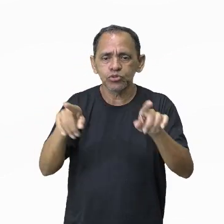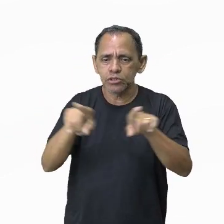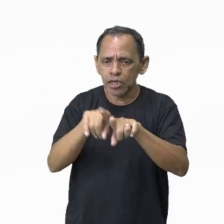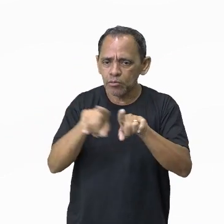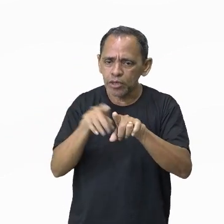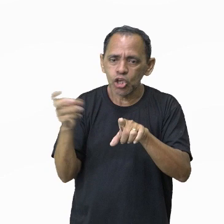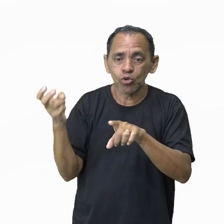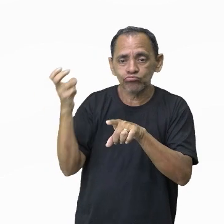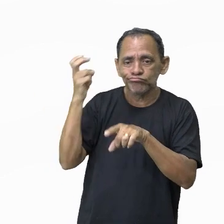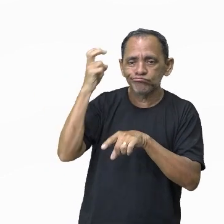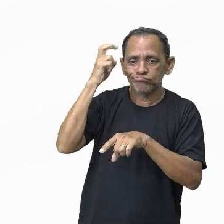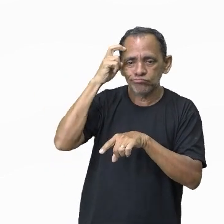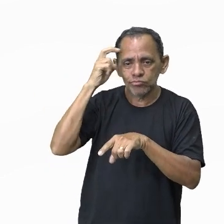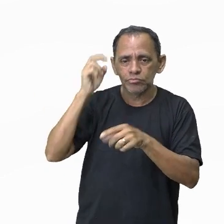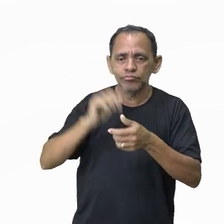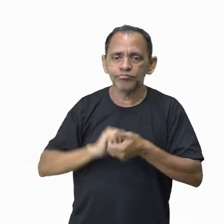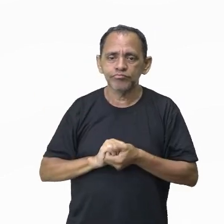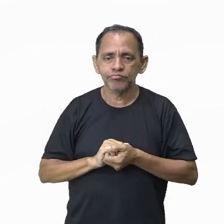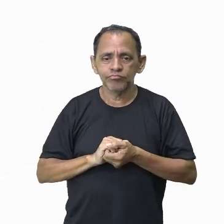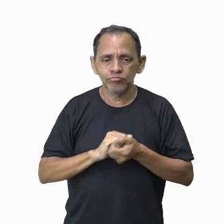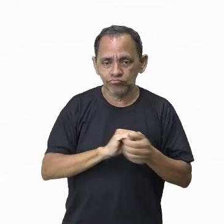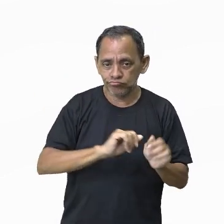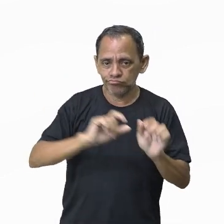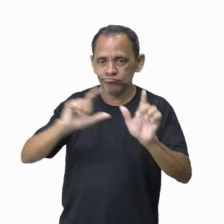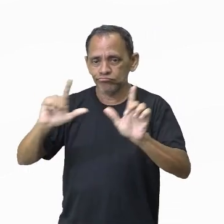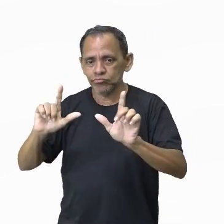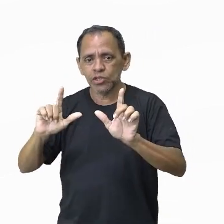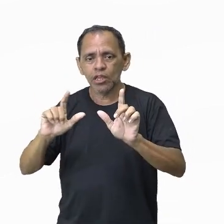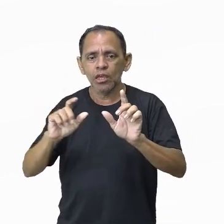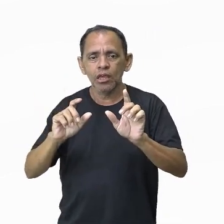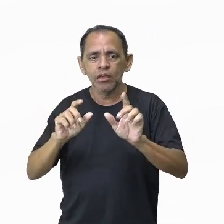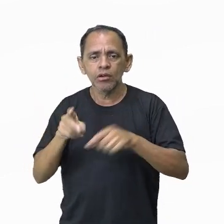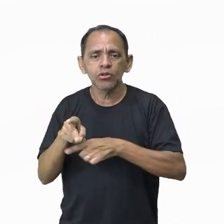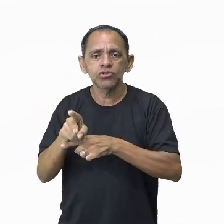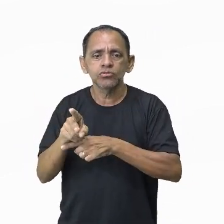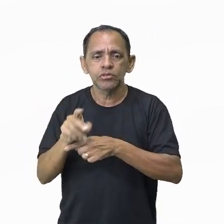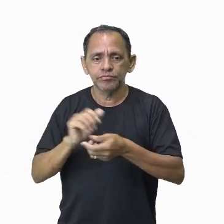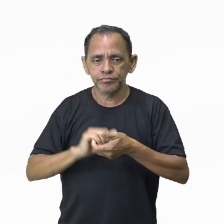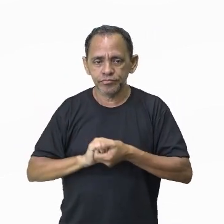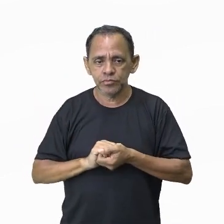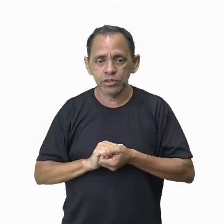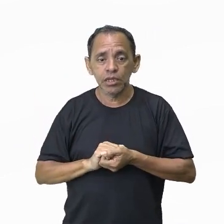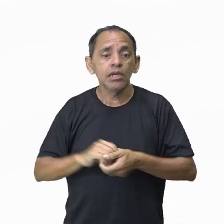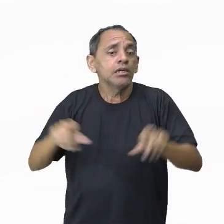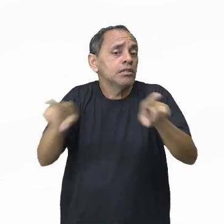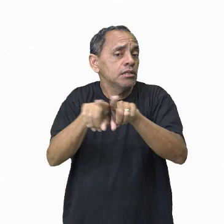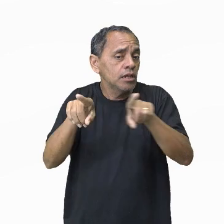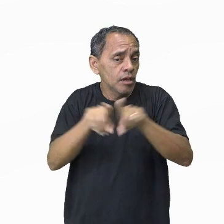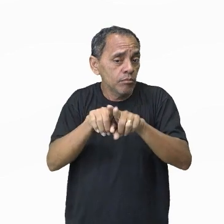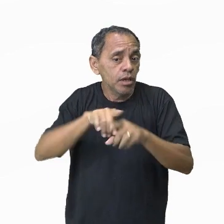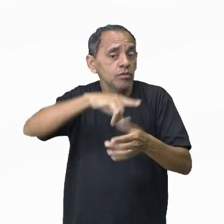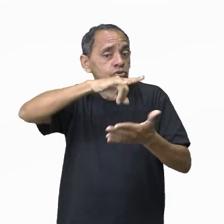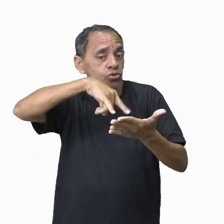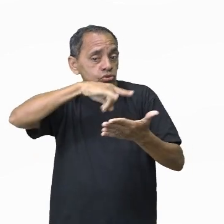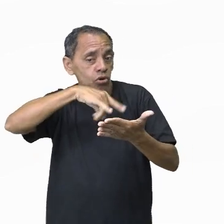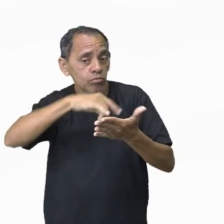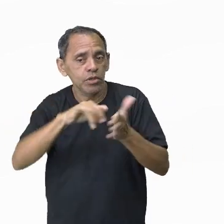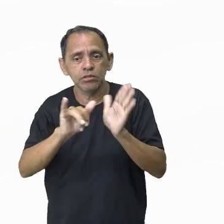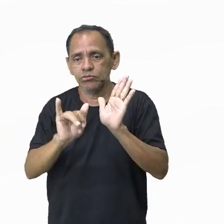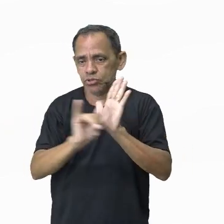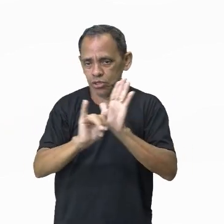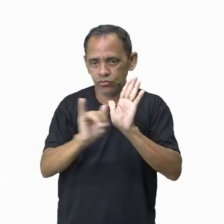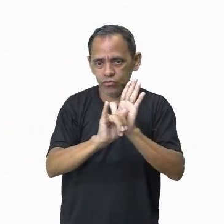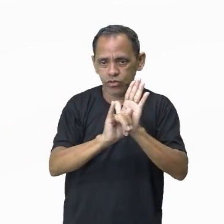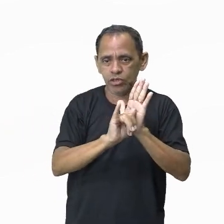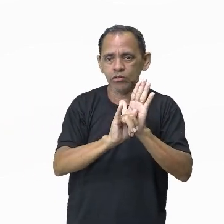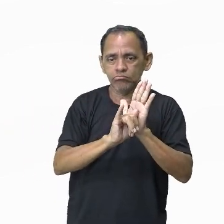E aí, cartela continua afirmando para a gente, olha só, assim como os documentos nos